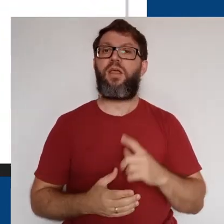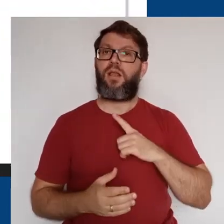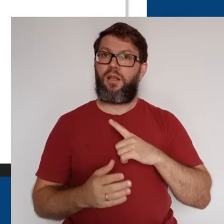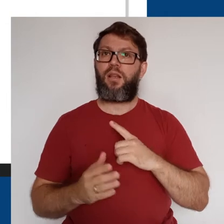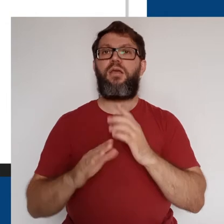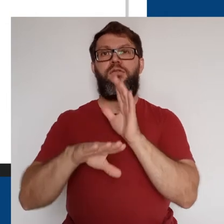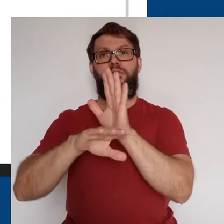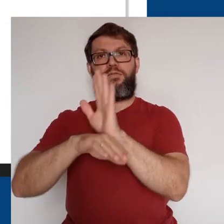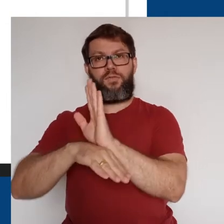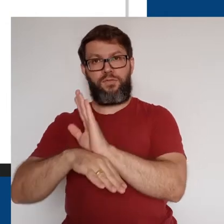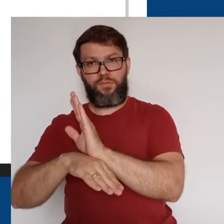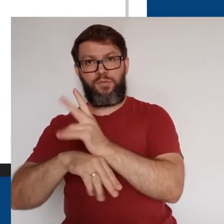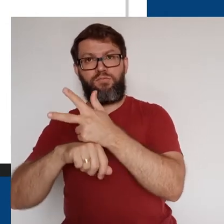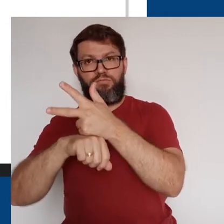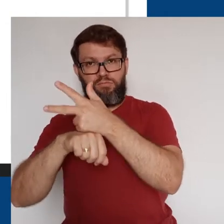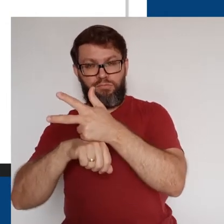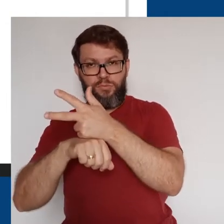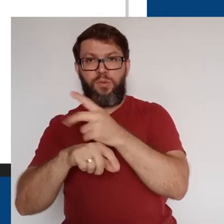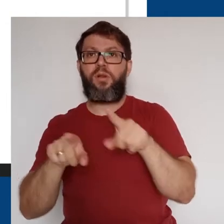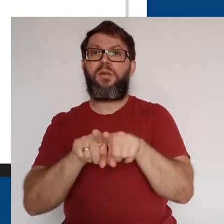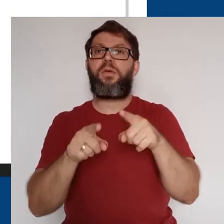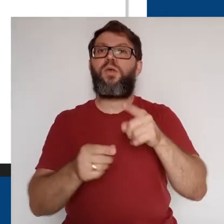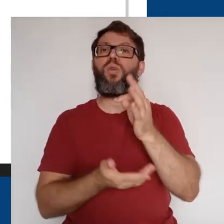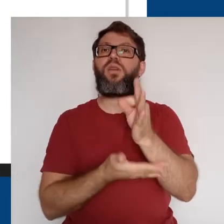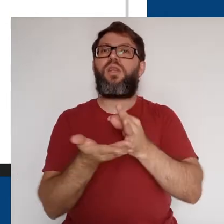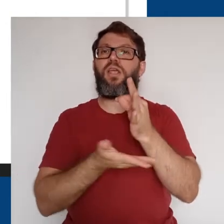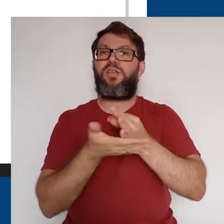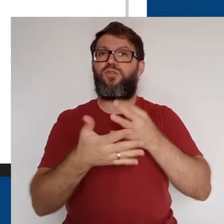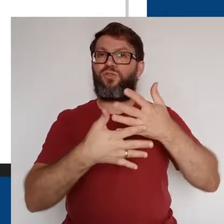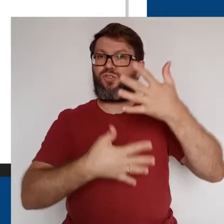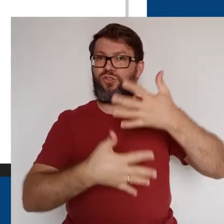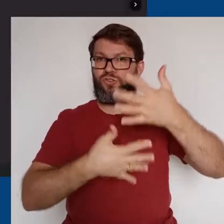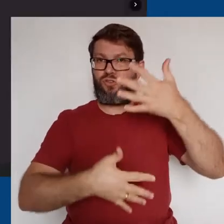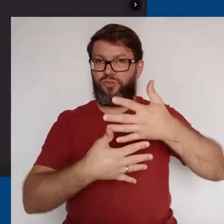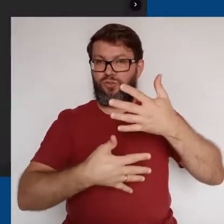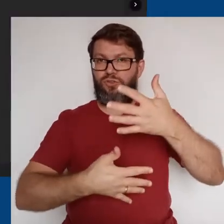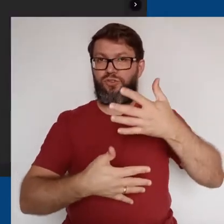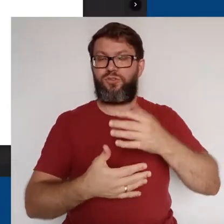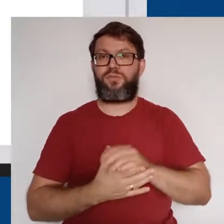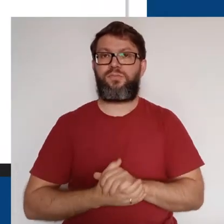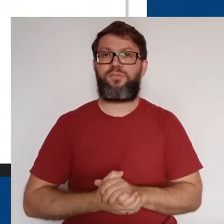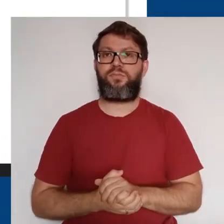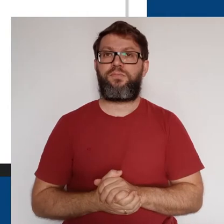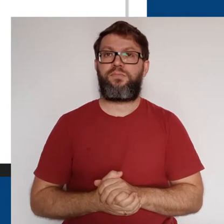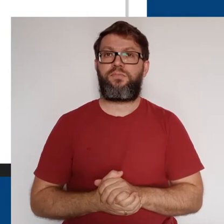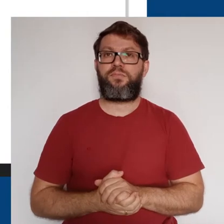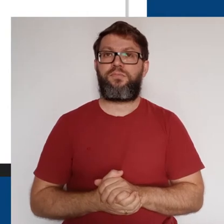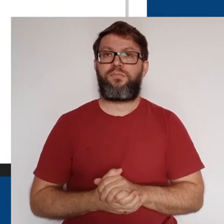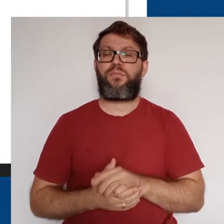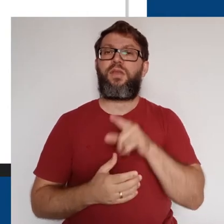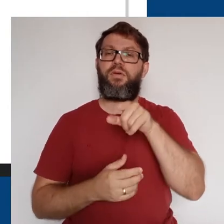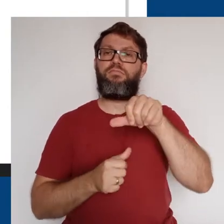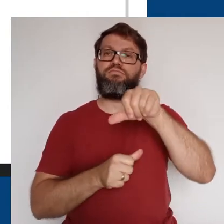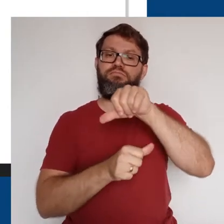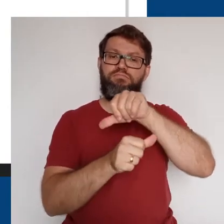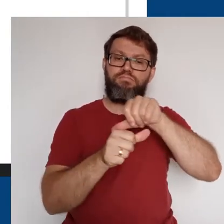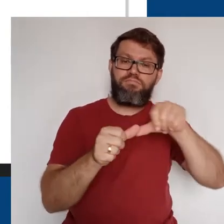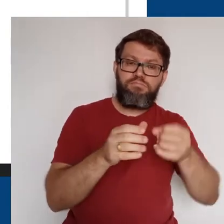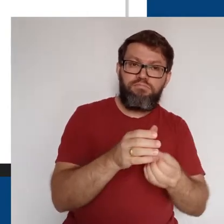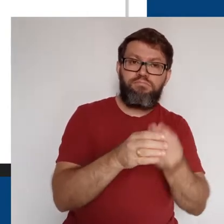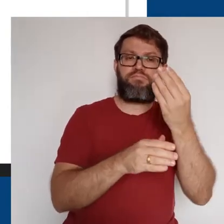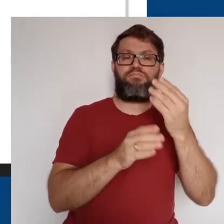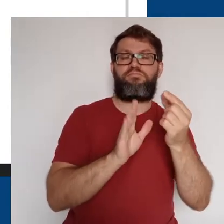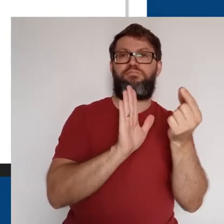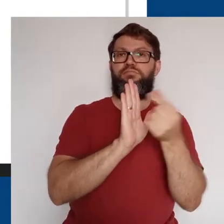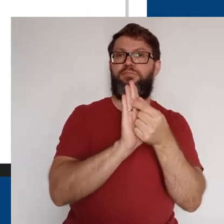vídeo, um arquivo com o texto do chat dessa reunião também vai estar disponível. Após o arquivo ser gerado